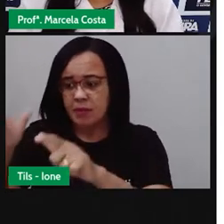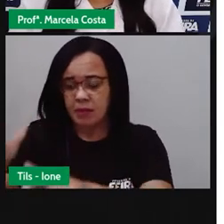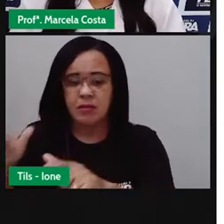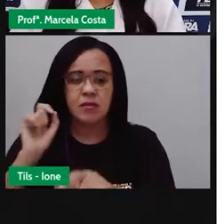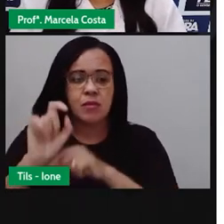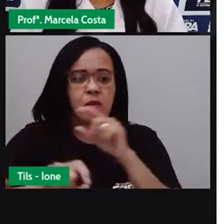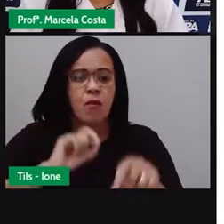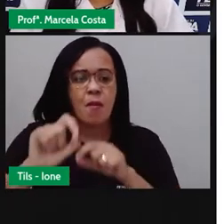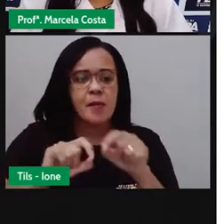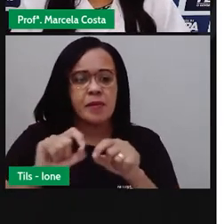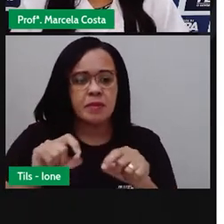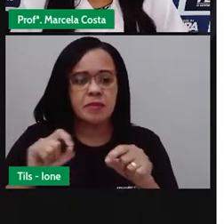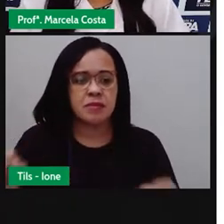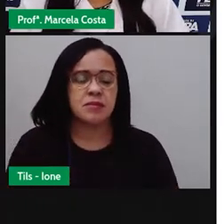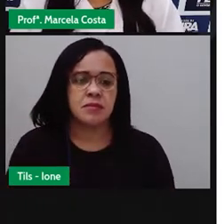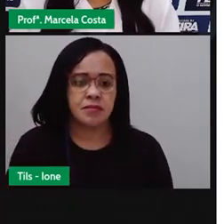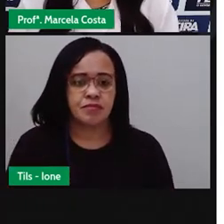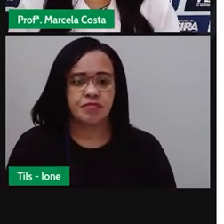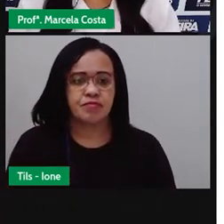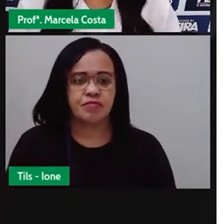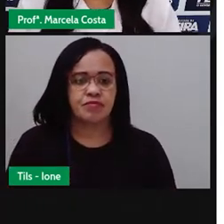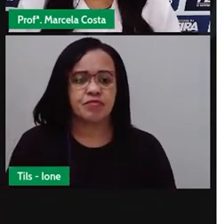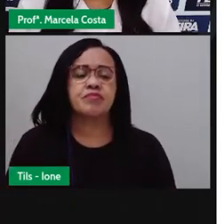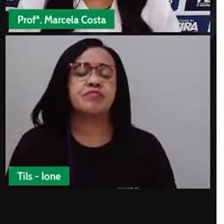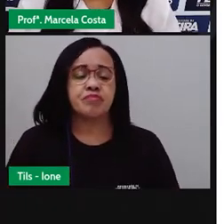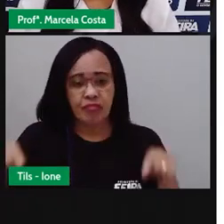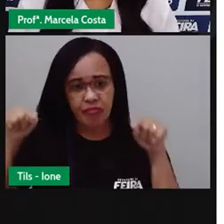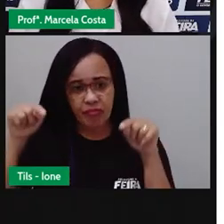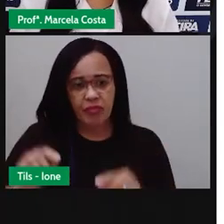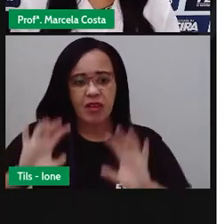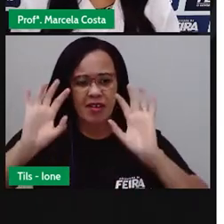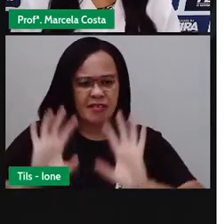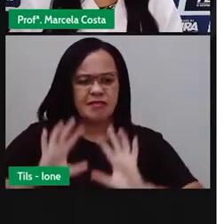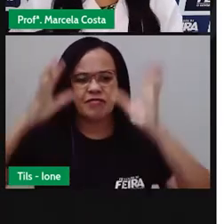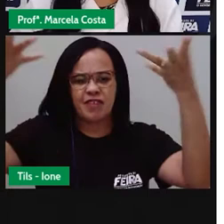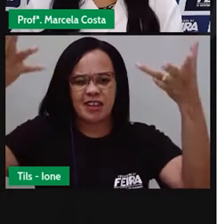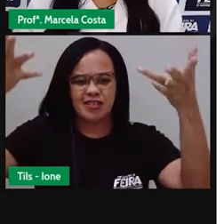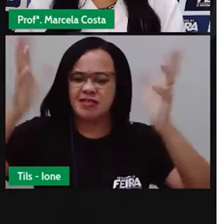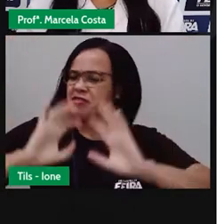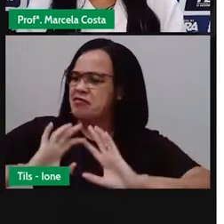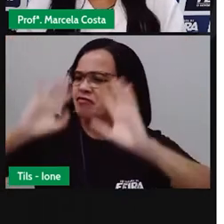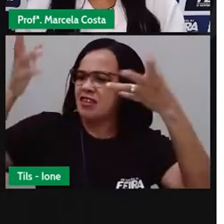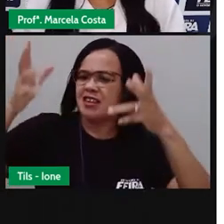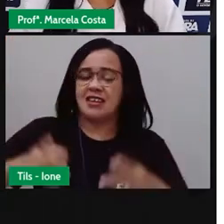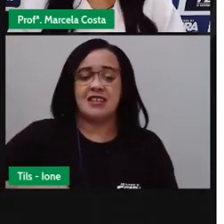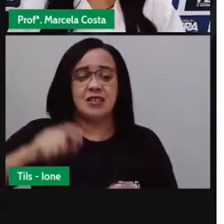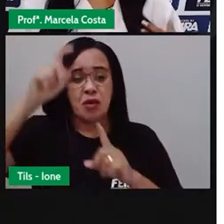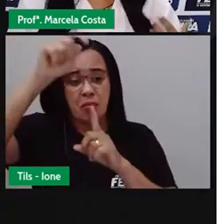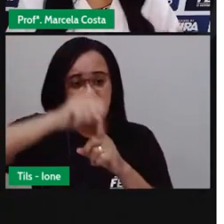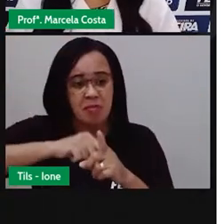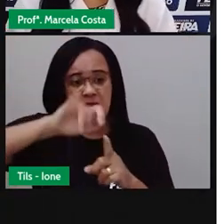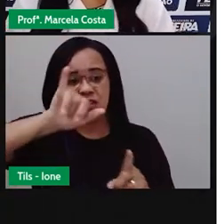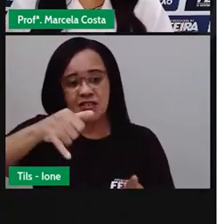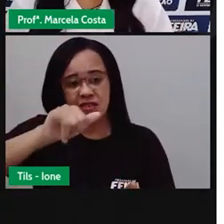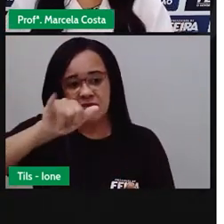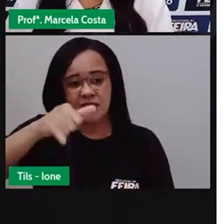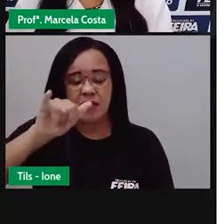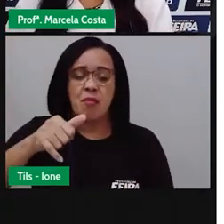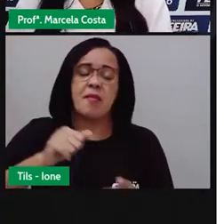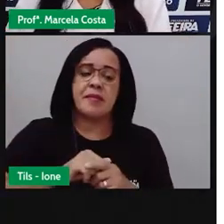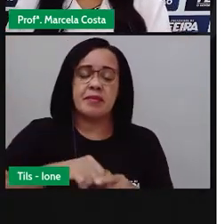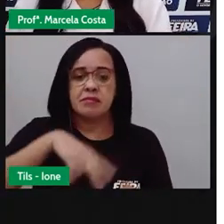essa tradição dessa festa dos reis, ela acontece no mês de janeiro. E as pessoas se